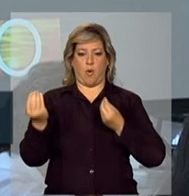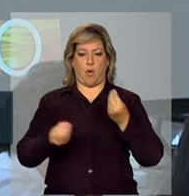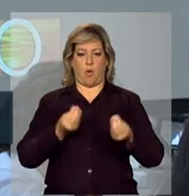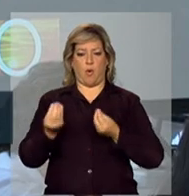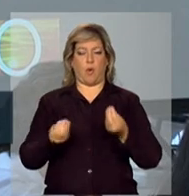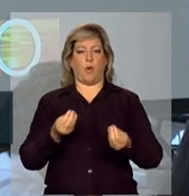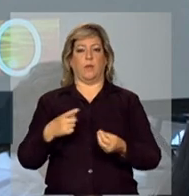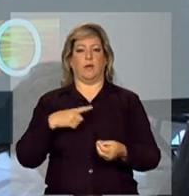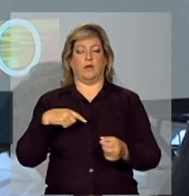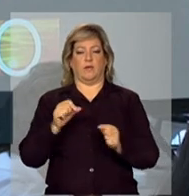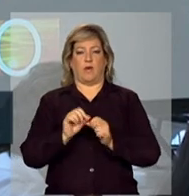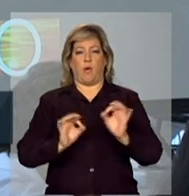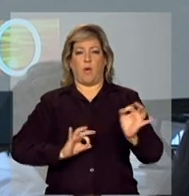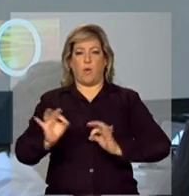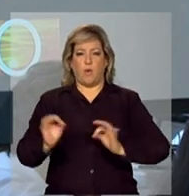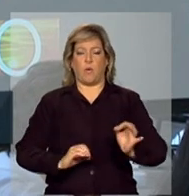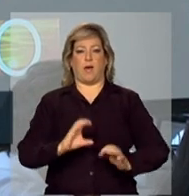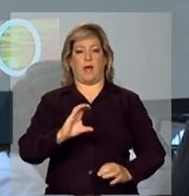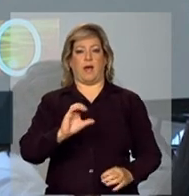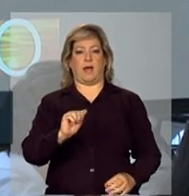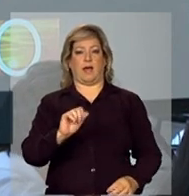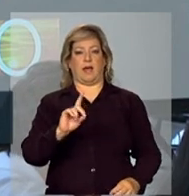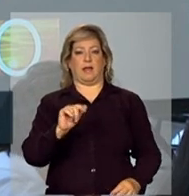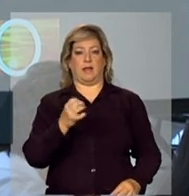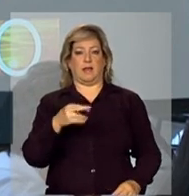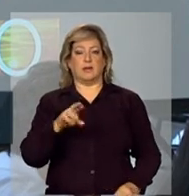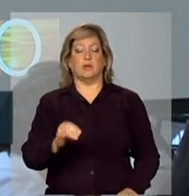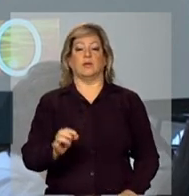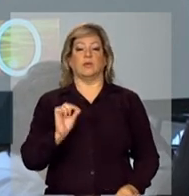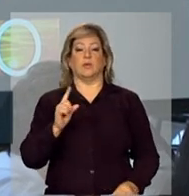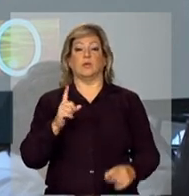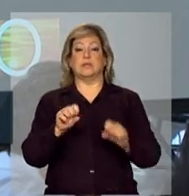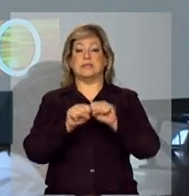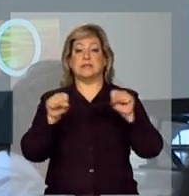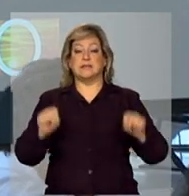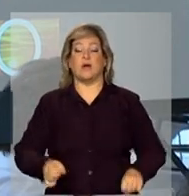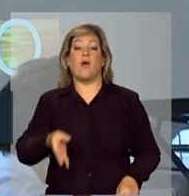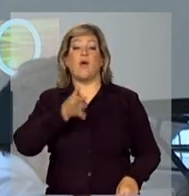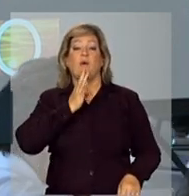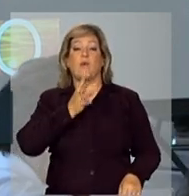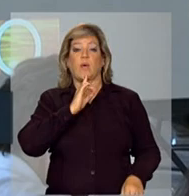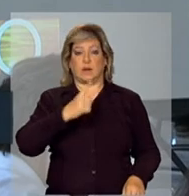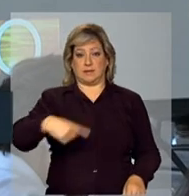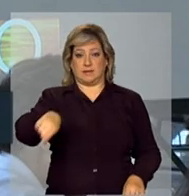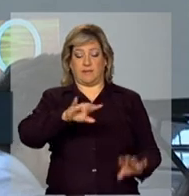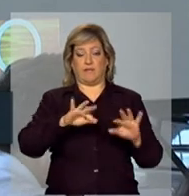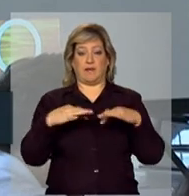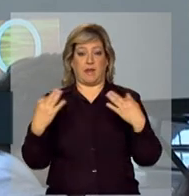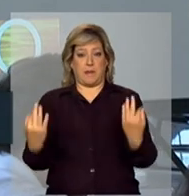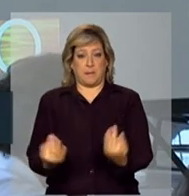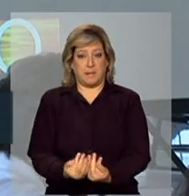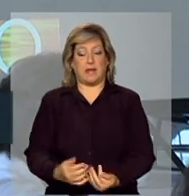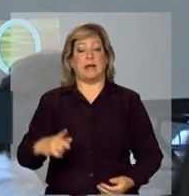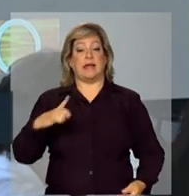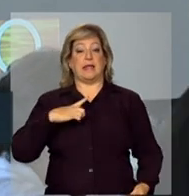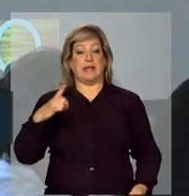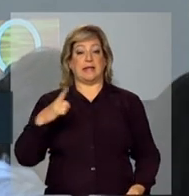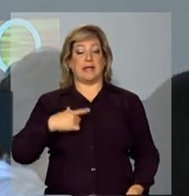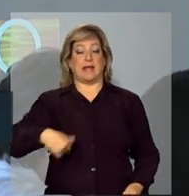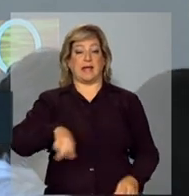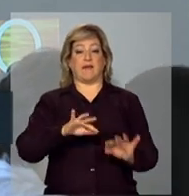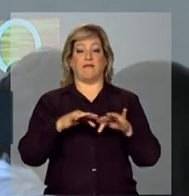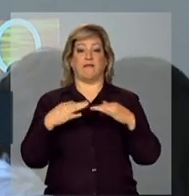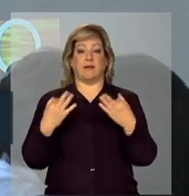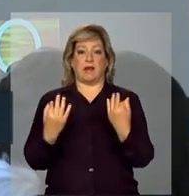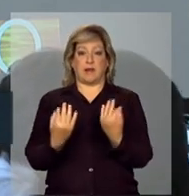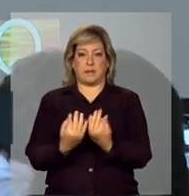organizar um cadastro, organizar um sistema que conheça essas famílias e que consiga ter essas famílias no nosso radar, portanto, ter esse